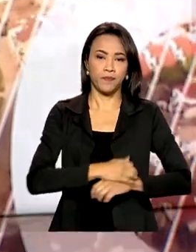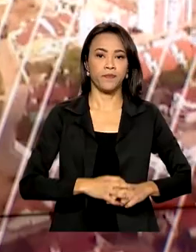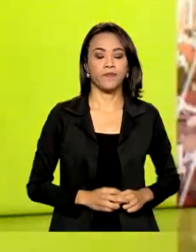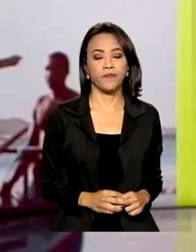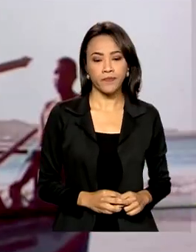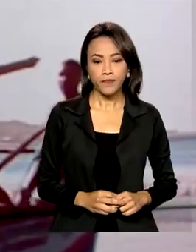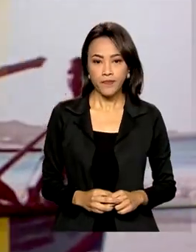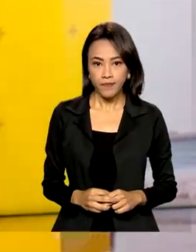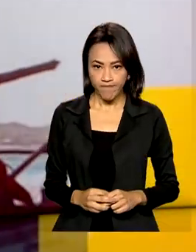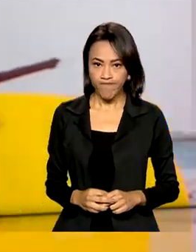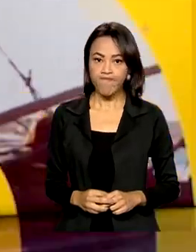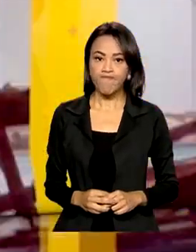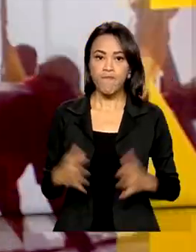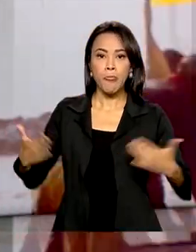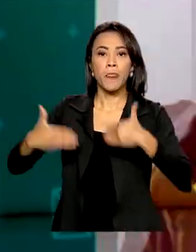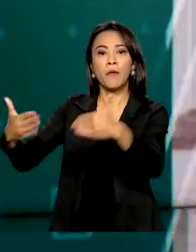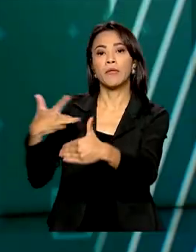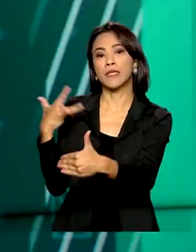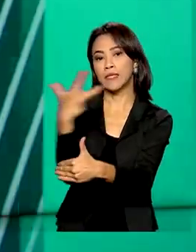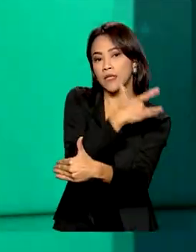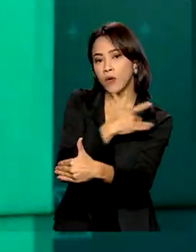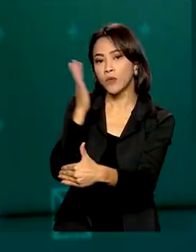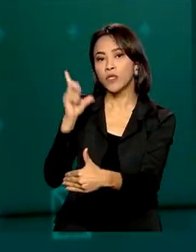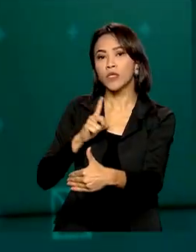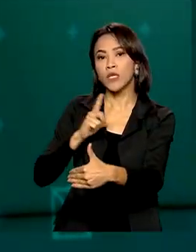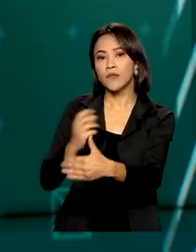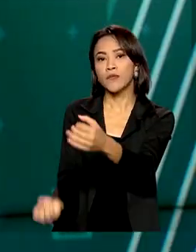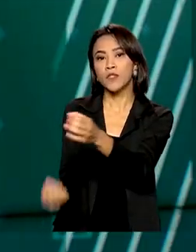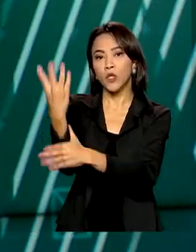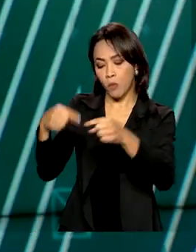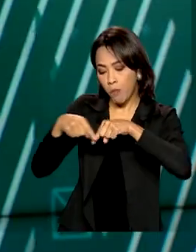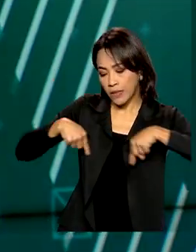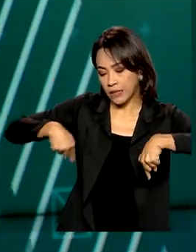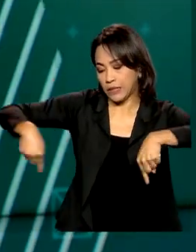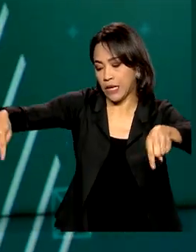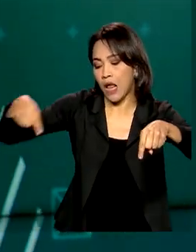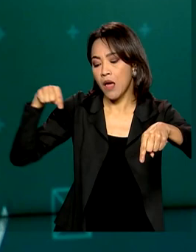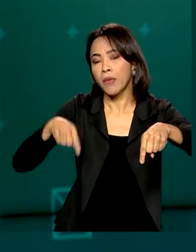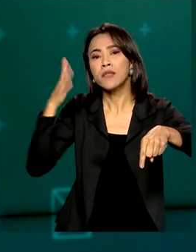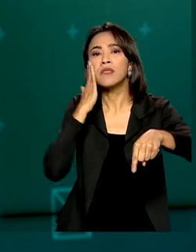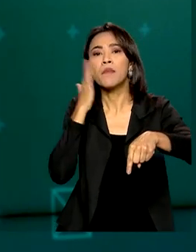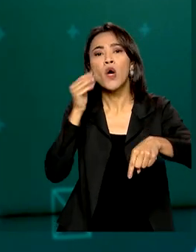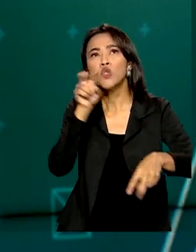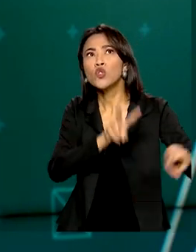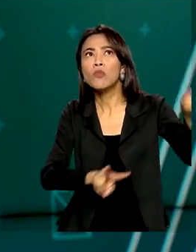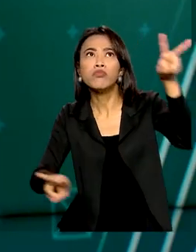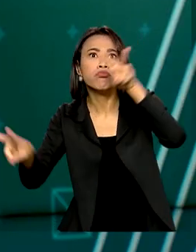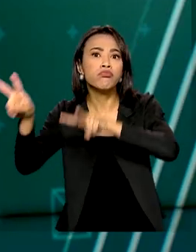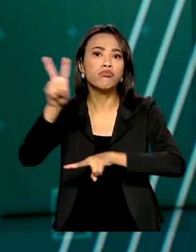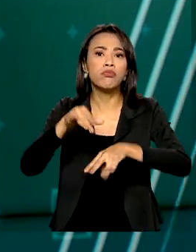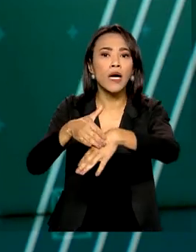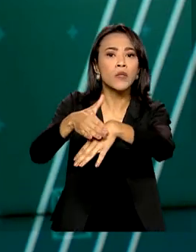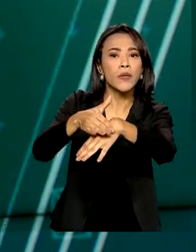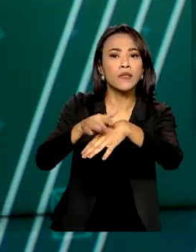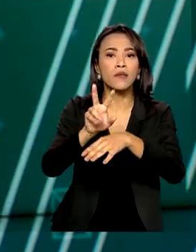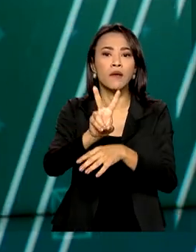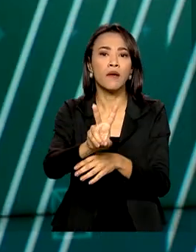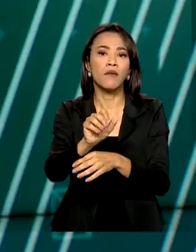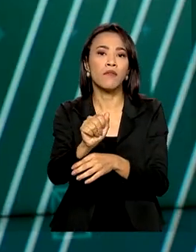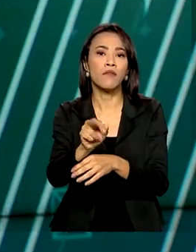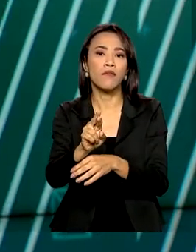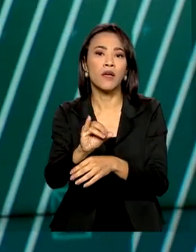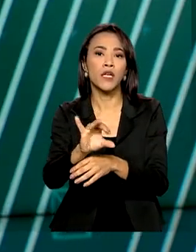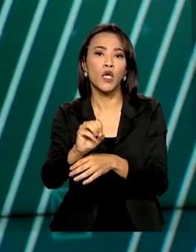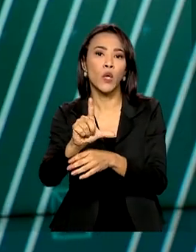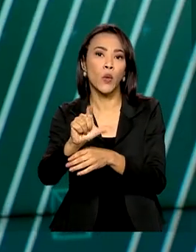E o Ministério da Saúde instituiu uma sala de situação para monitorar o cenário da varíola dos macacos no Brasil. A meta